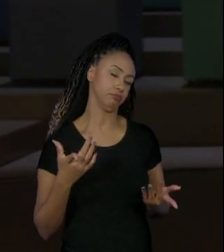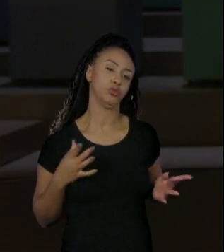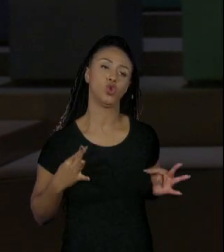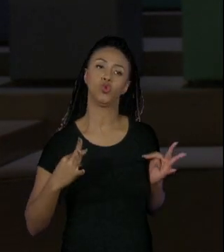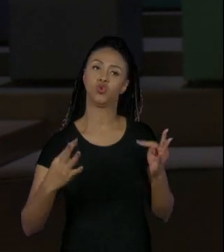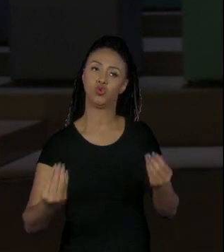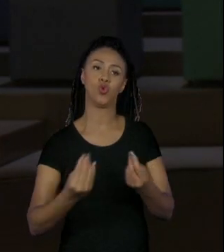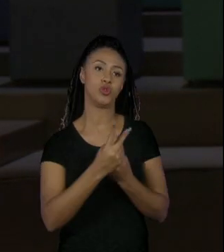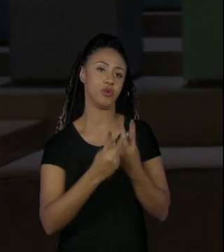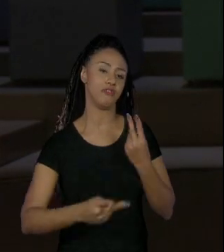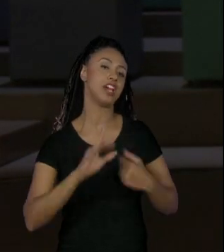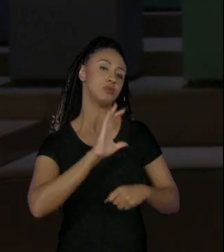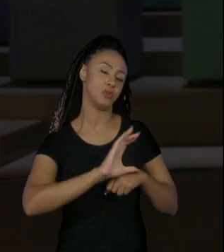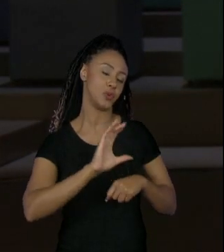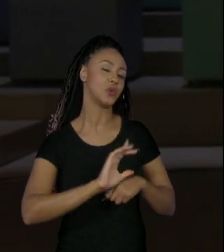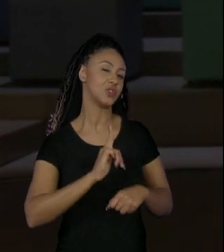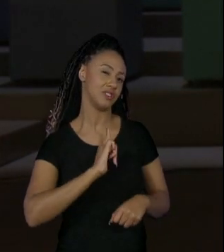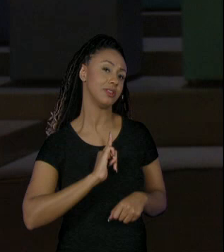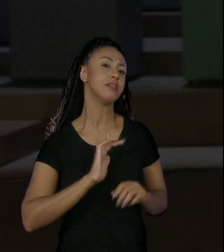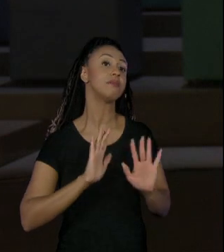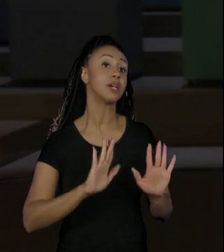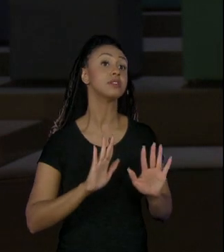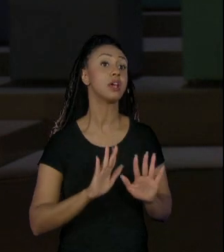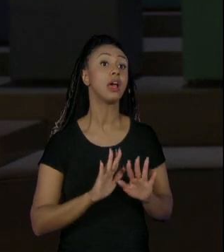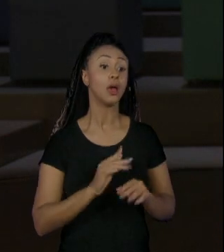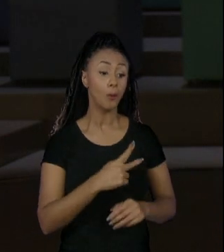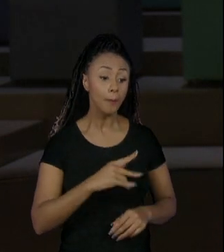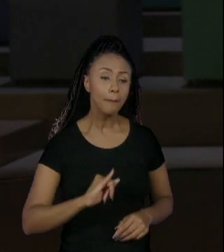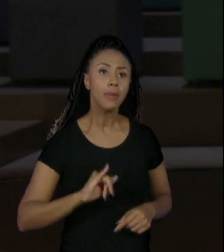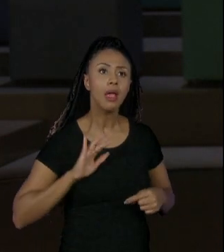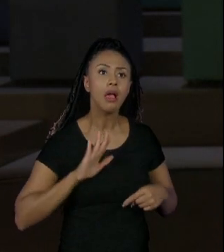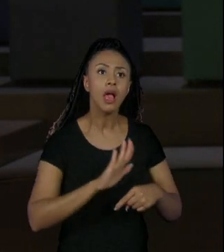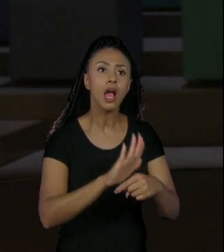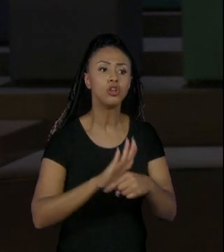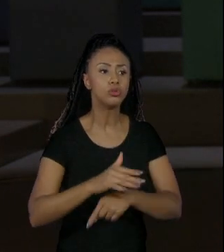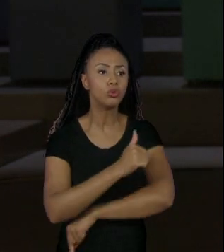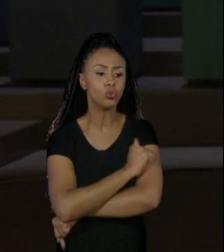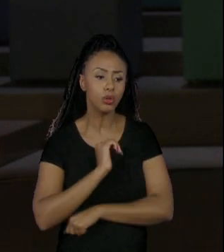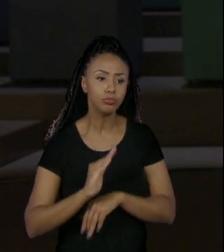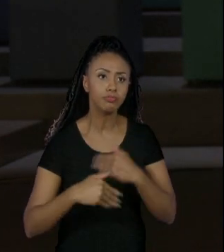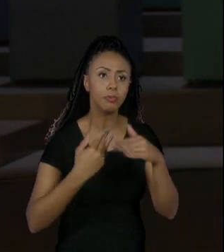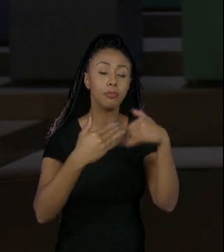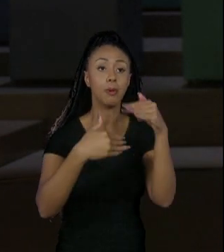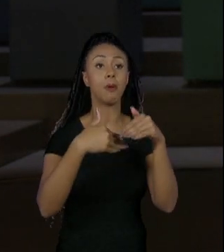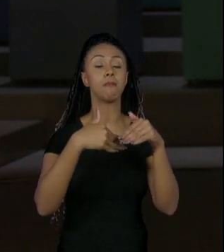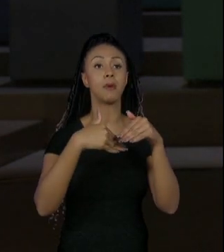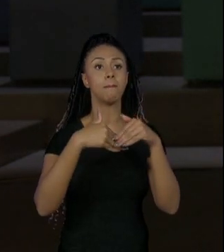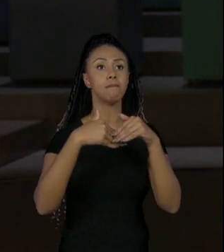contemplam, ele é muito importante para a formação desses estudantes, né? Porque